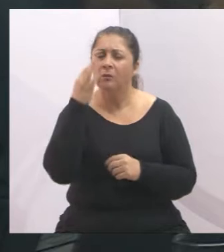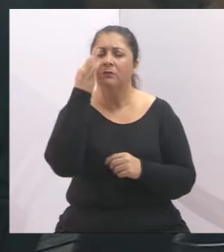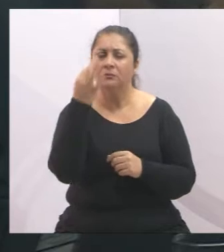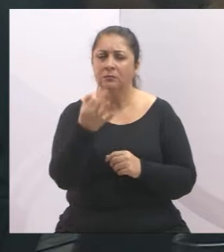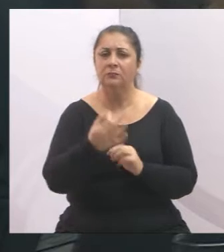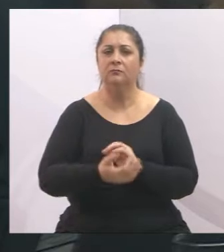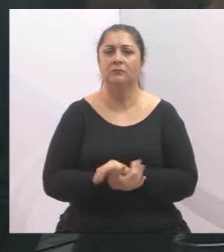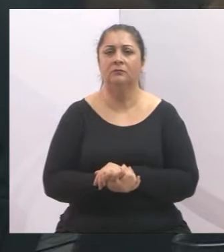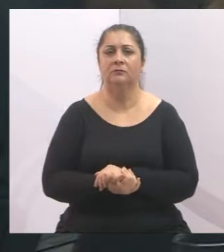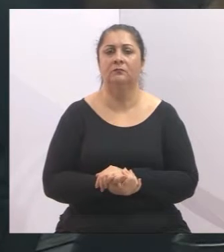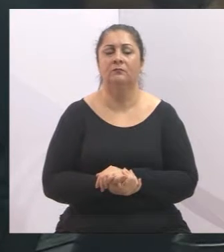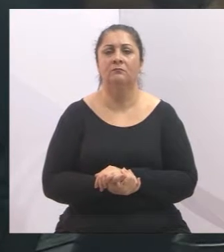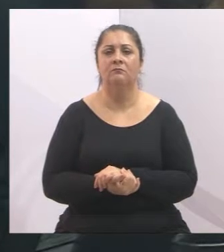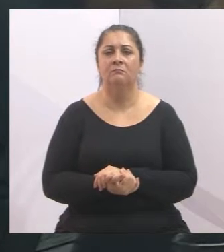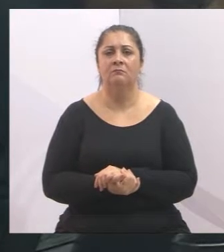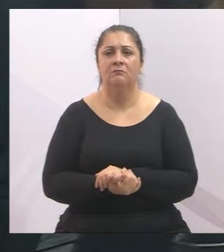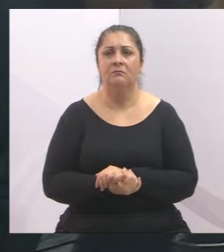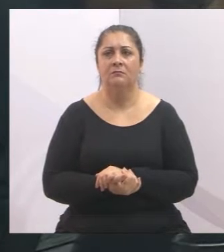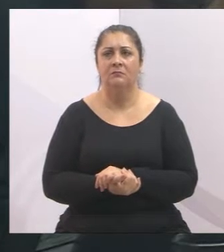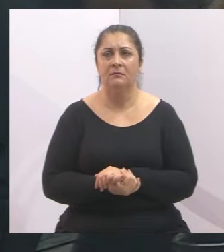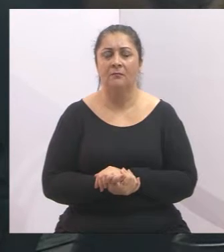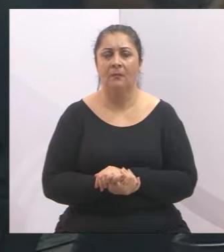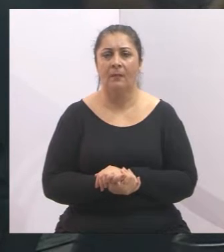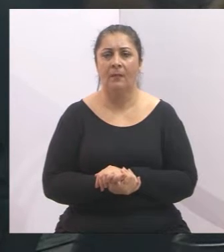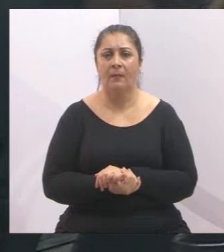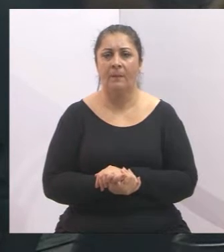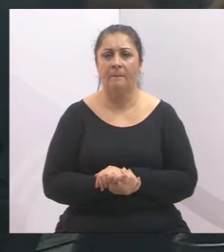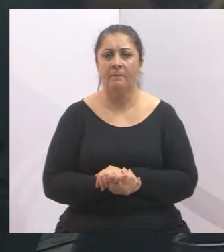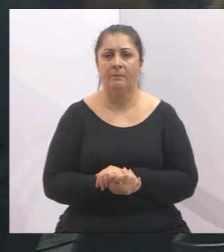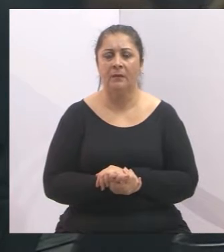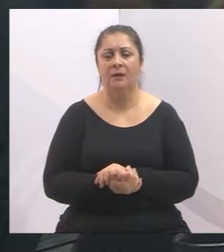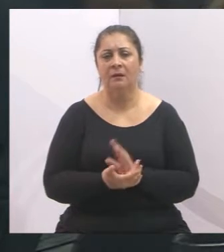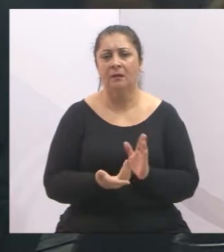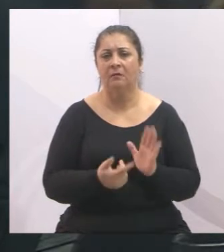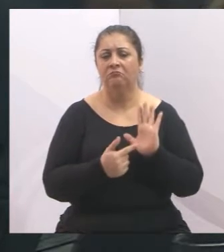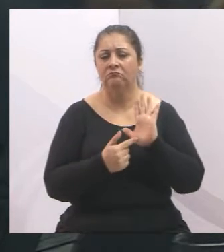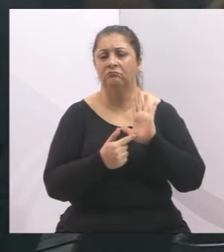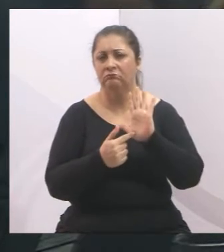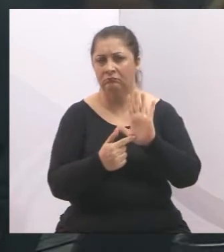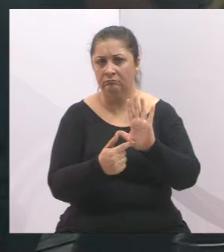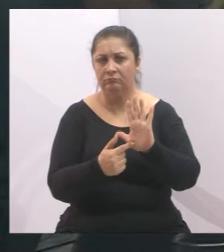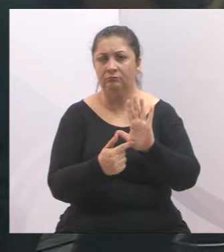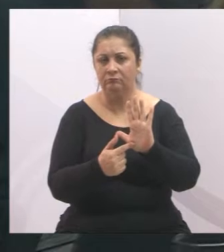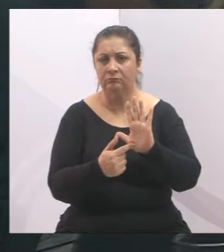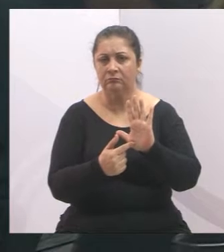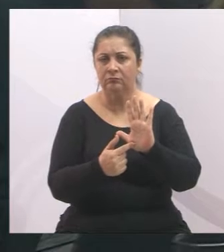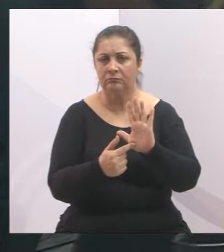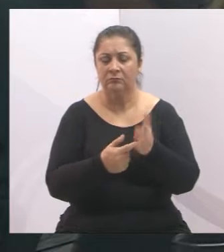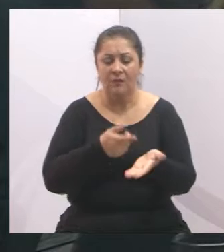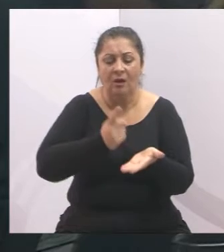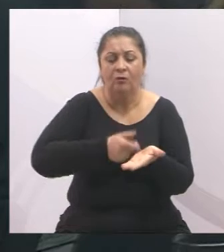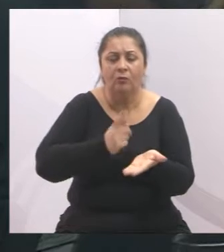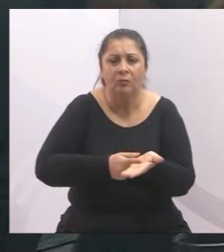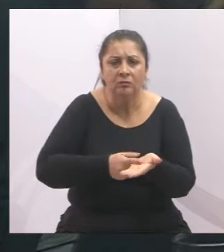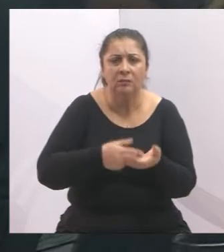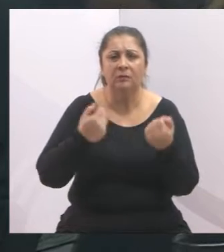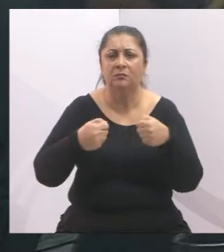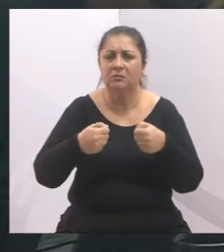Eu destacaria esses pontos nesse contrato,